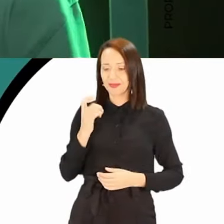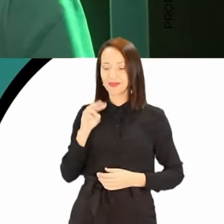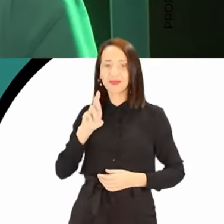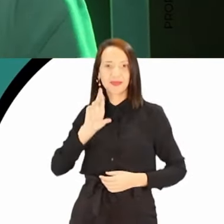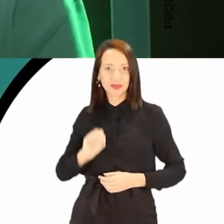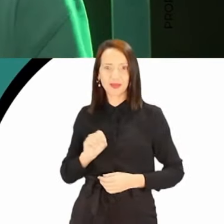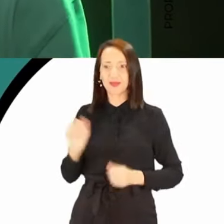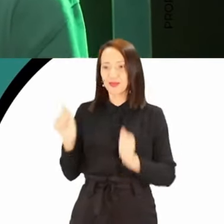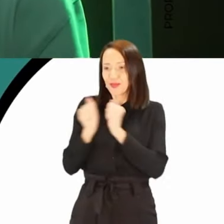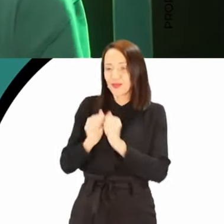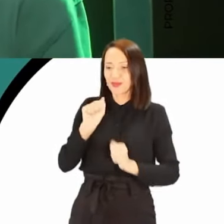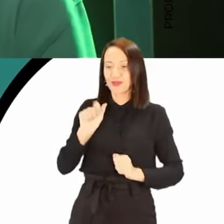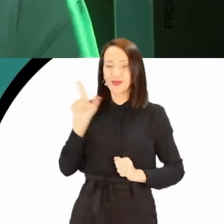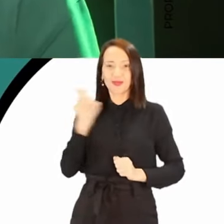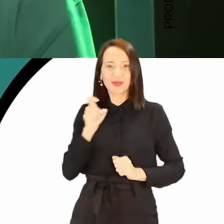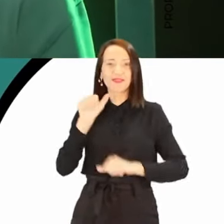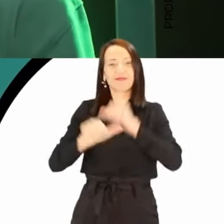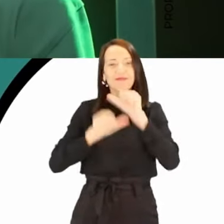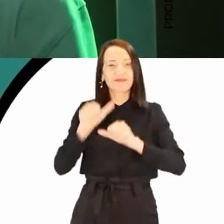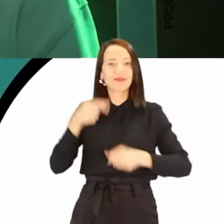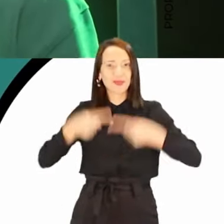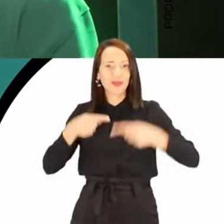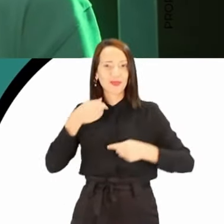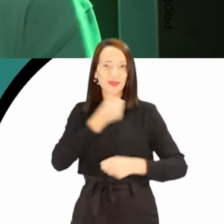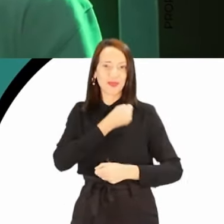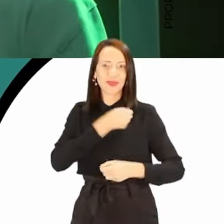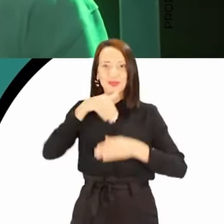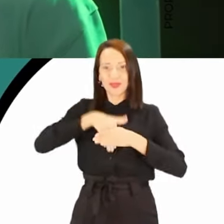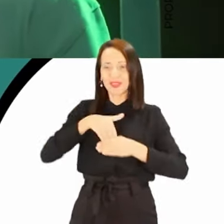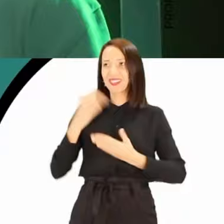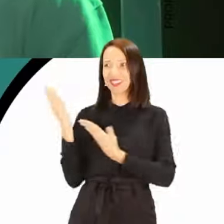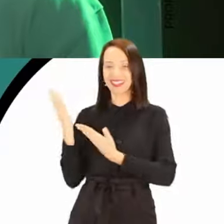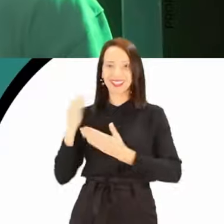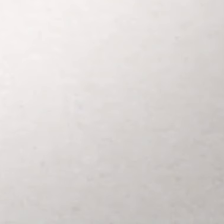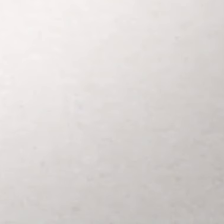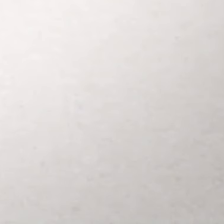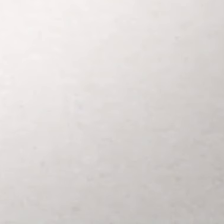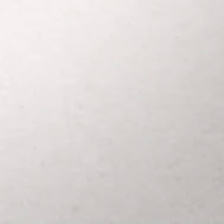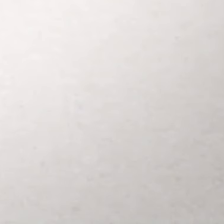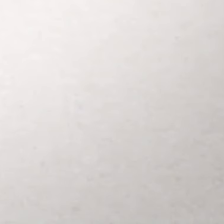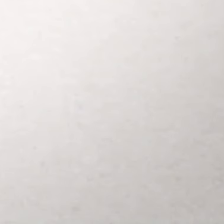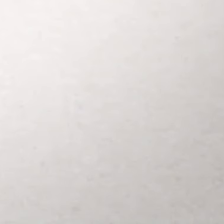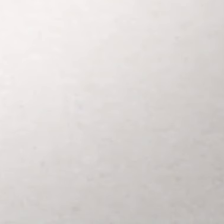Pedro Daia, e com o Alex, vamos mudar a política. Vote 18888.